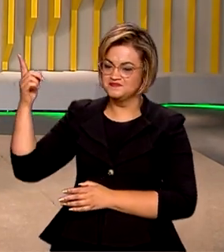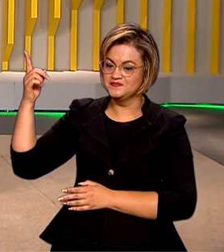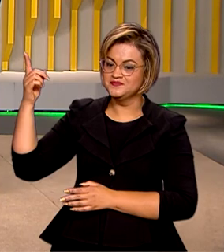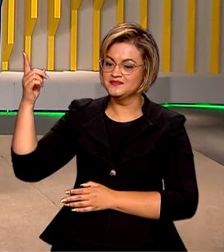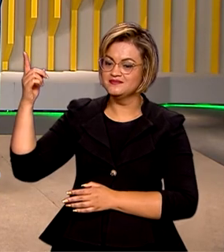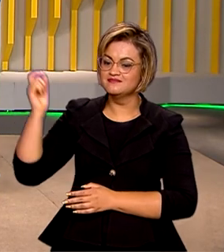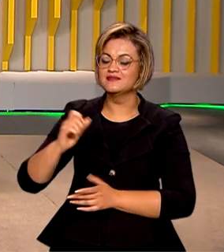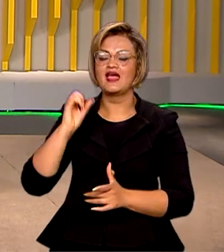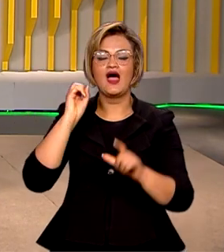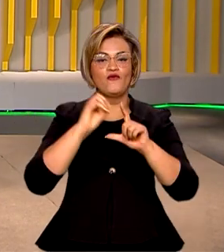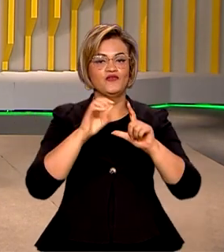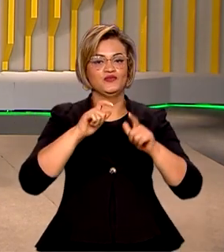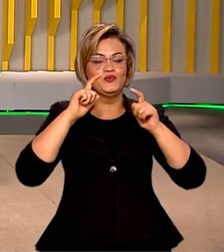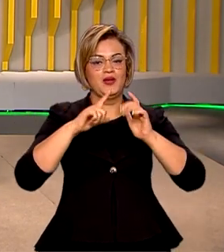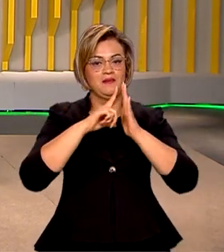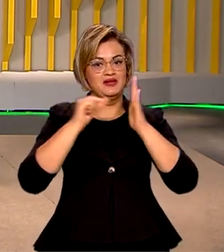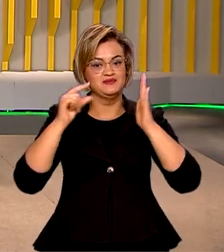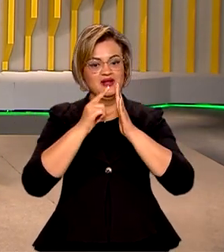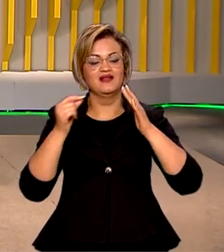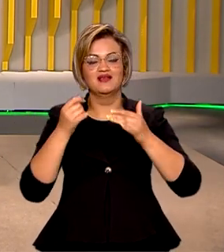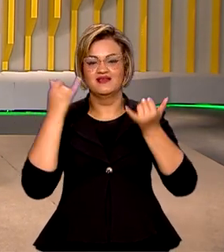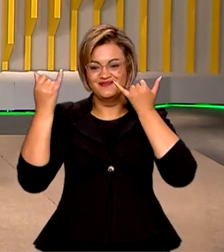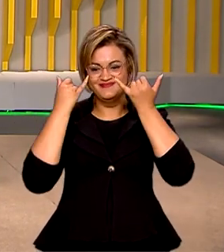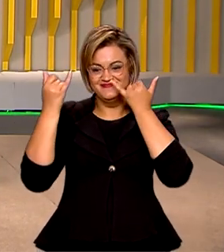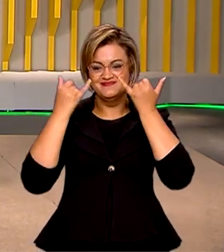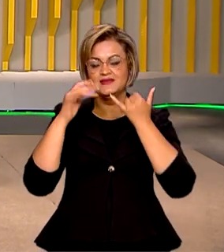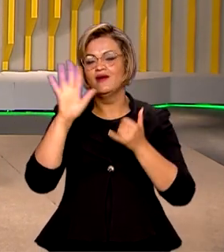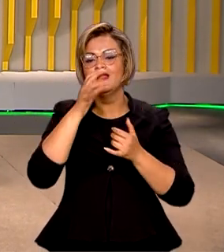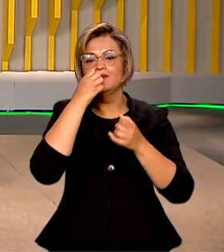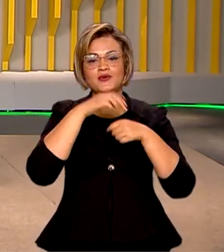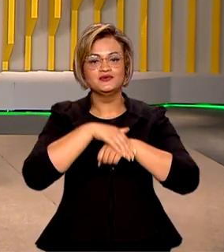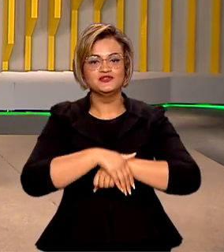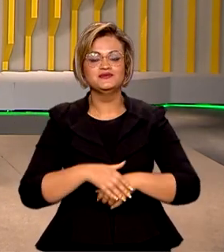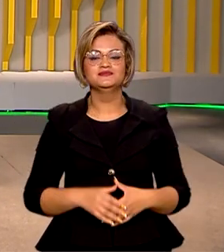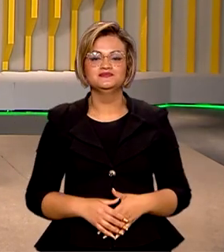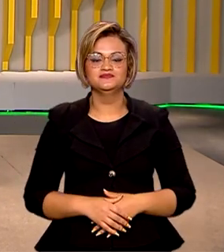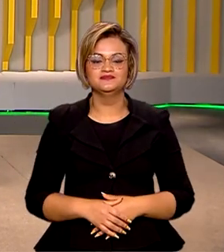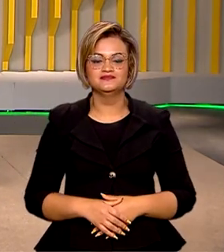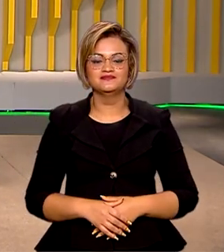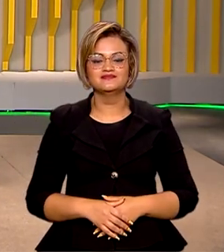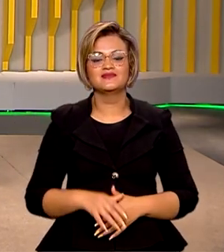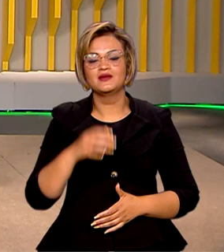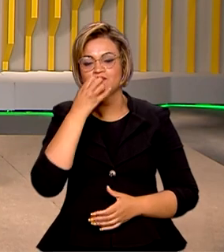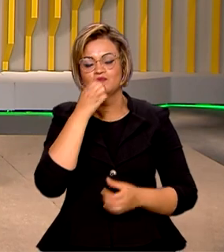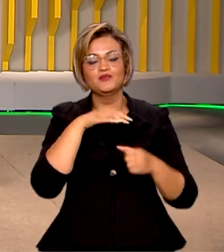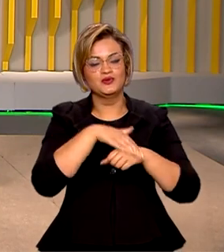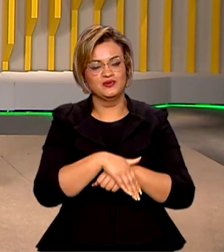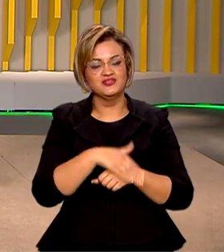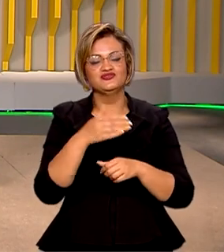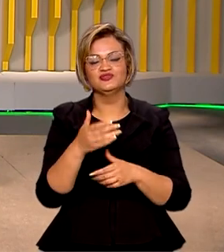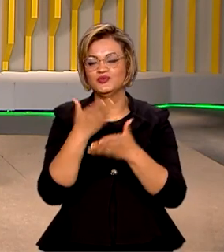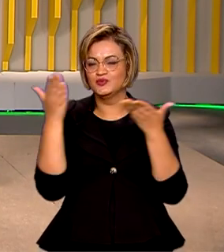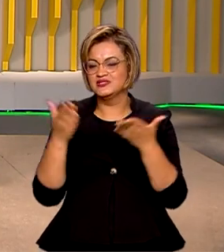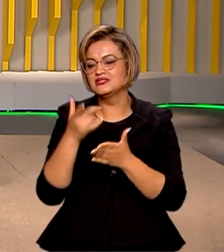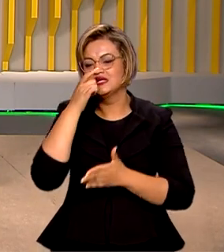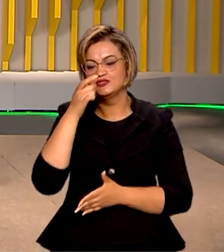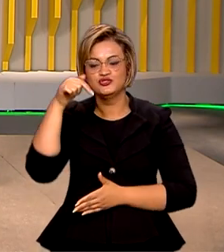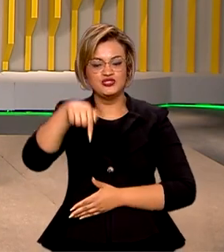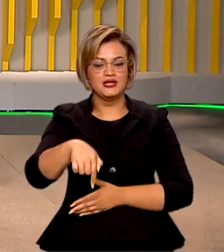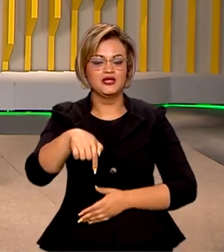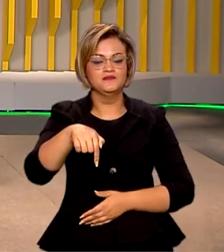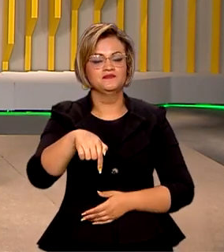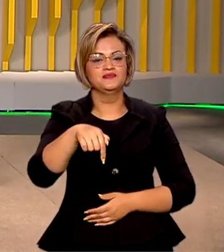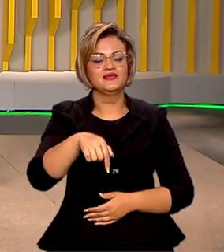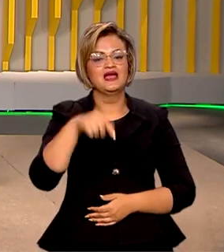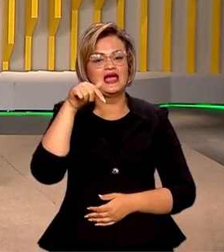que está ao vivo lá no Palácio do Planalto. Conversa agora com a gente. Boa noite, Pablo. Boa noite, Ana. Boa noite, Roberto. E a todos que nos assistem.